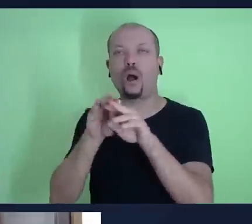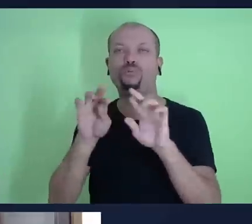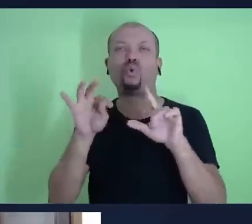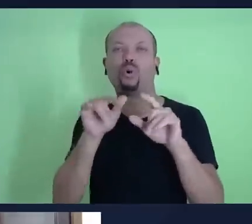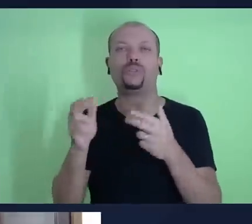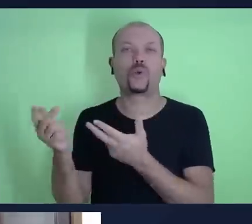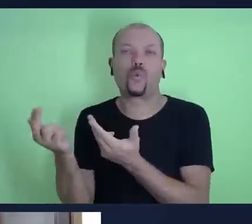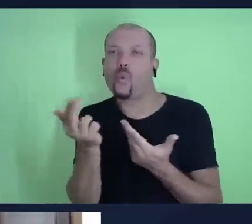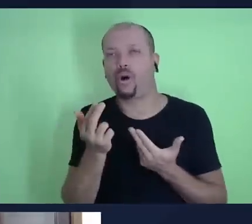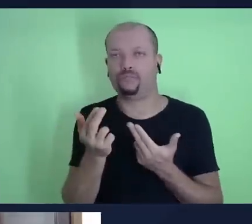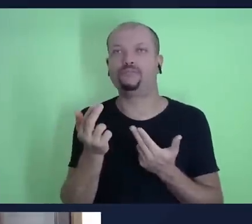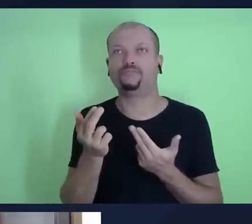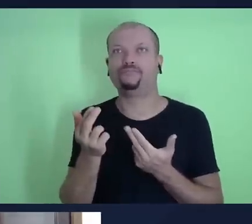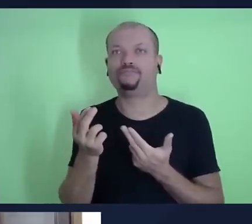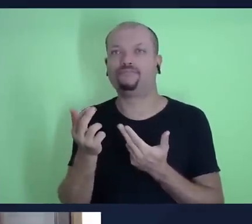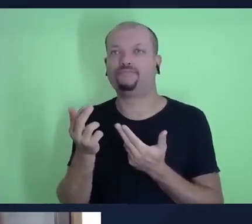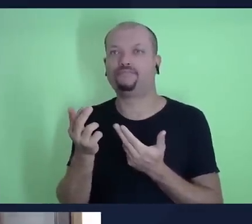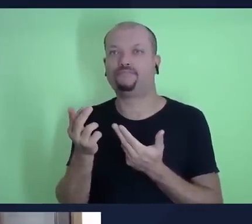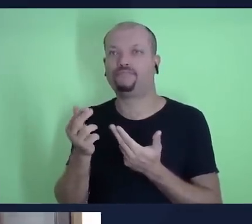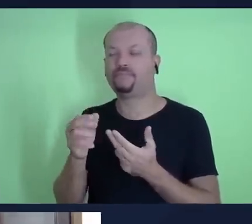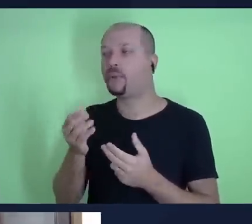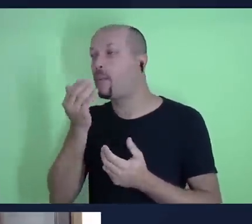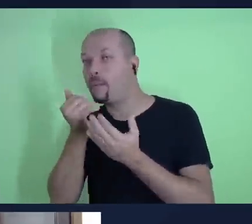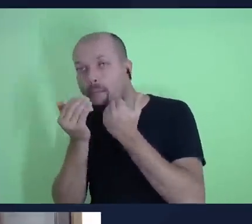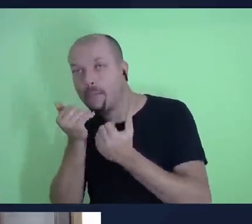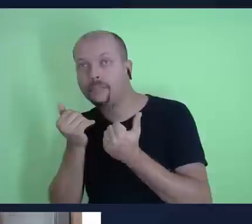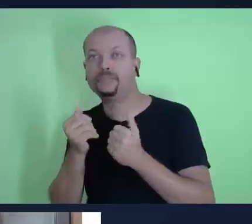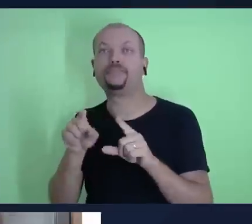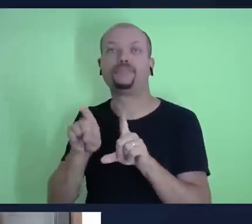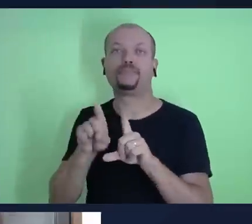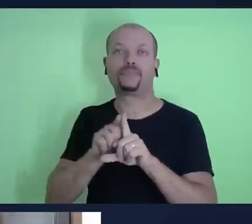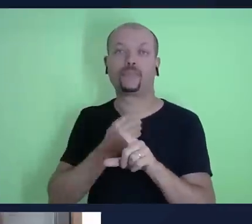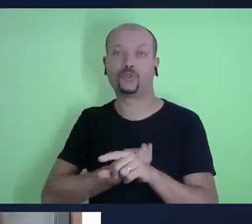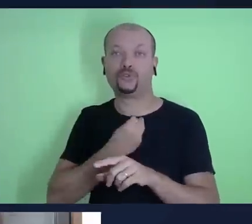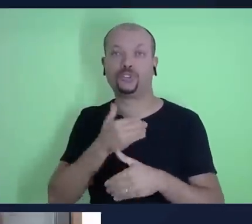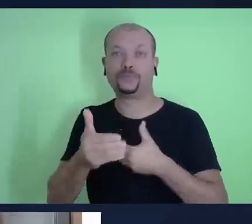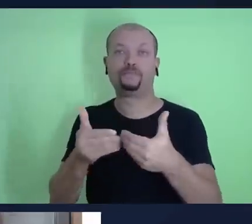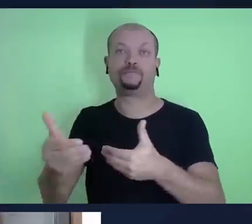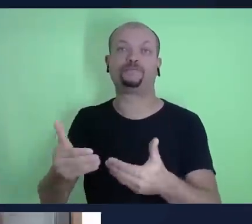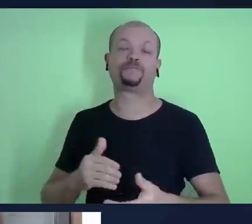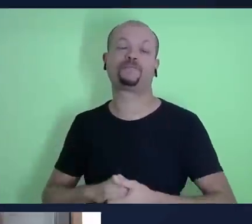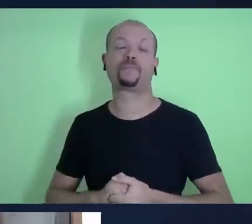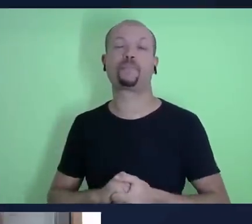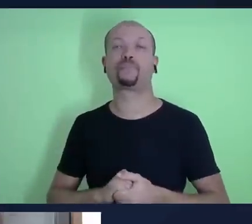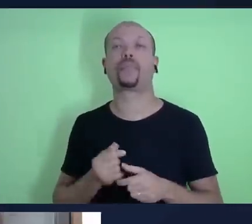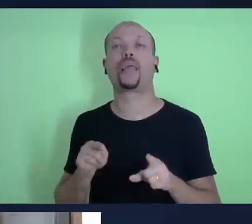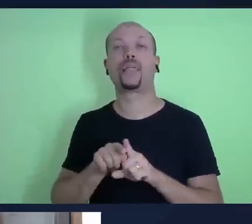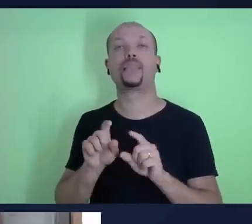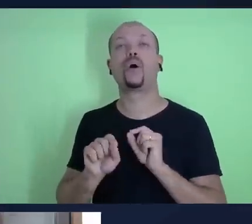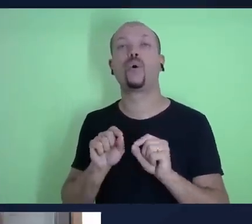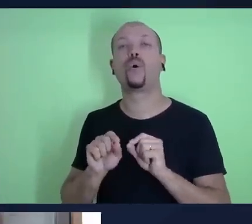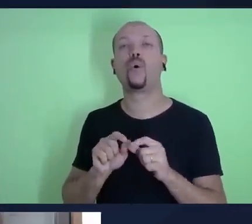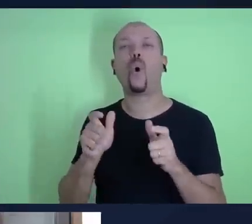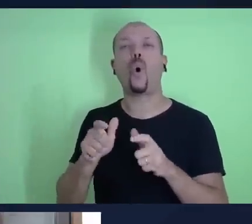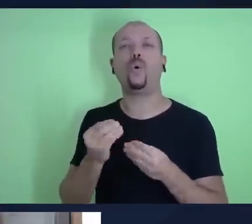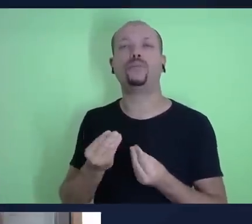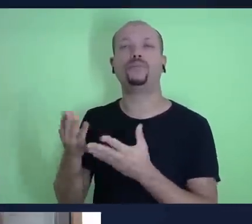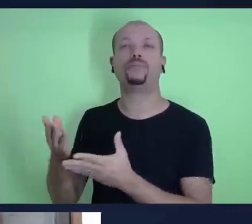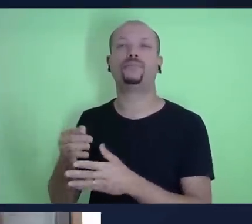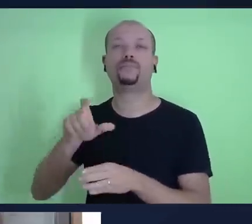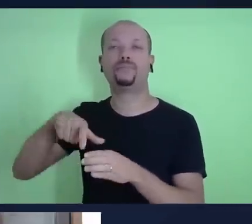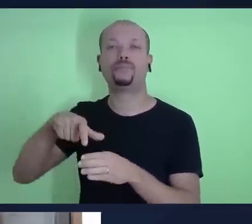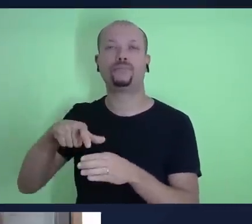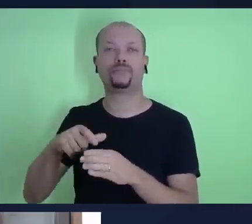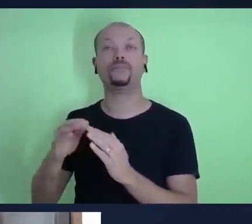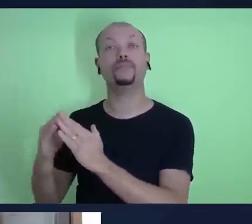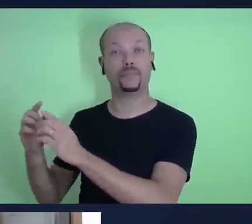recursos para a sua alimentação, para a sua subsistência. Então, onde entregar o dízimo? No